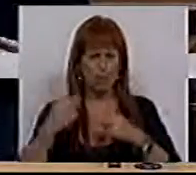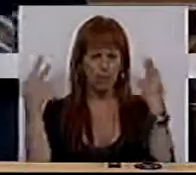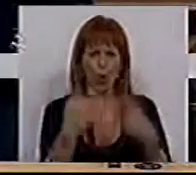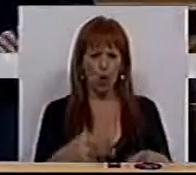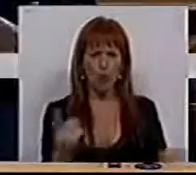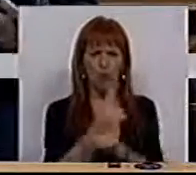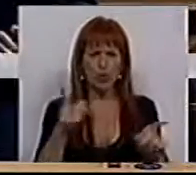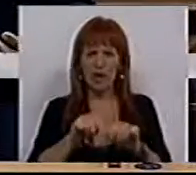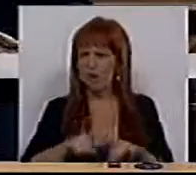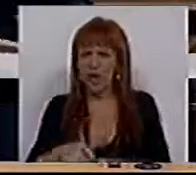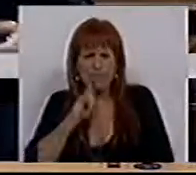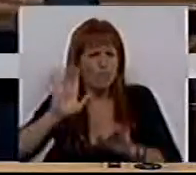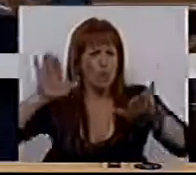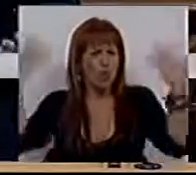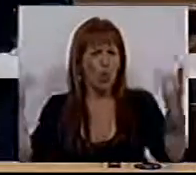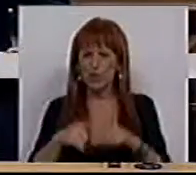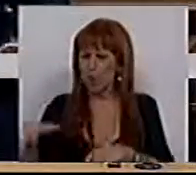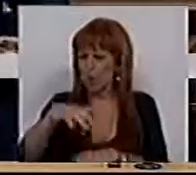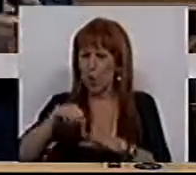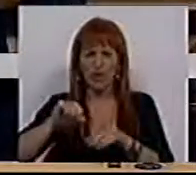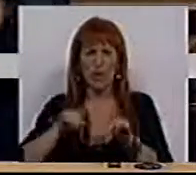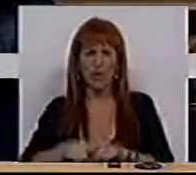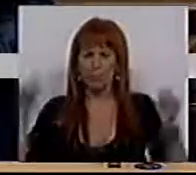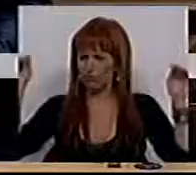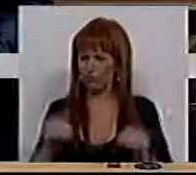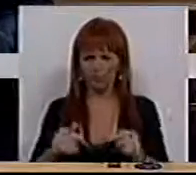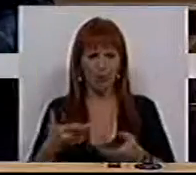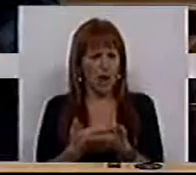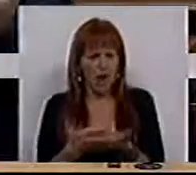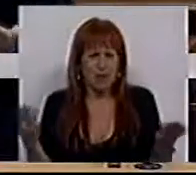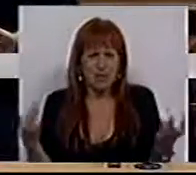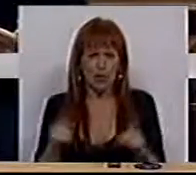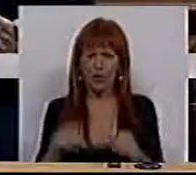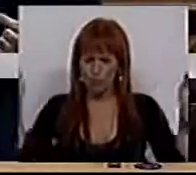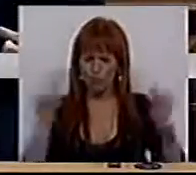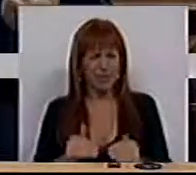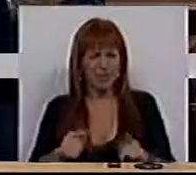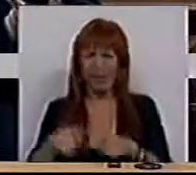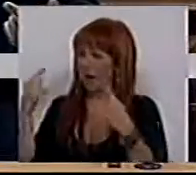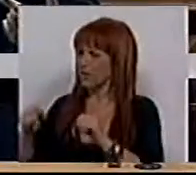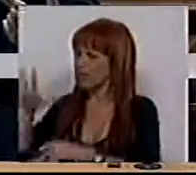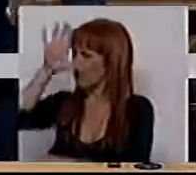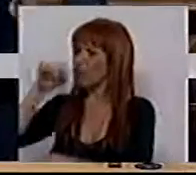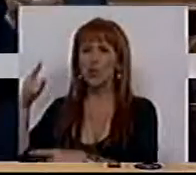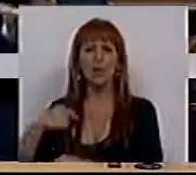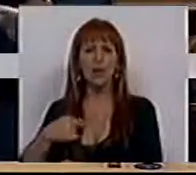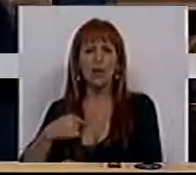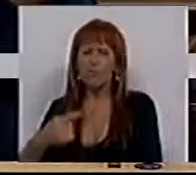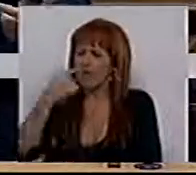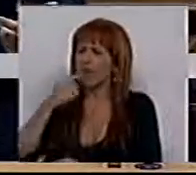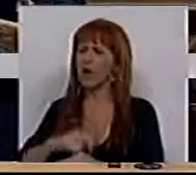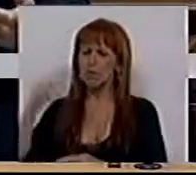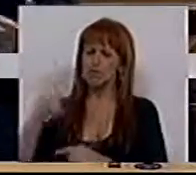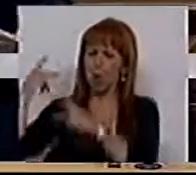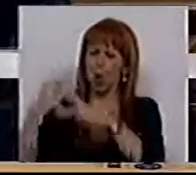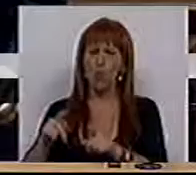austeridade porque não é possível num contexto de decrescimento económico, de contração, termos um Governo que prefere